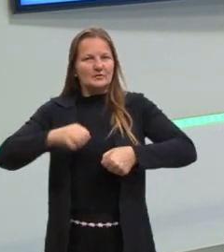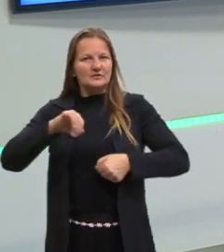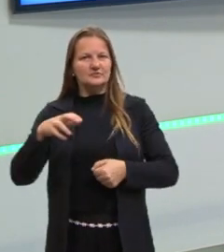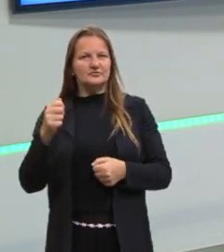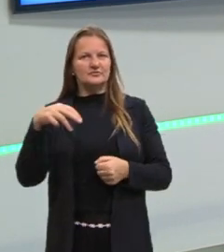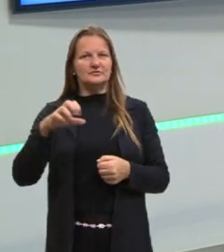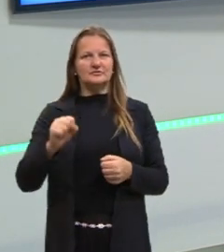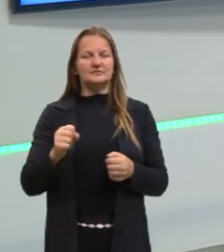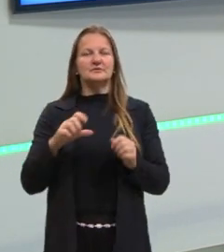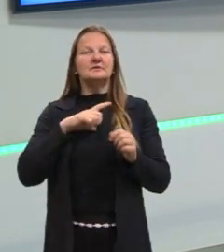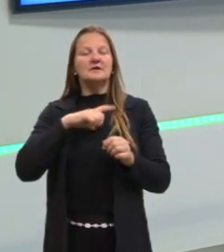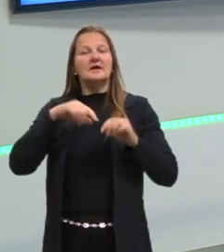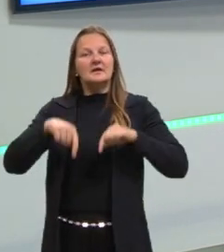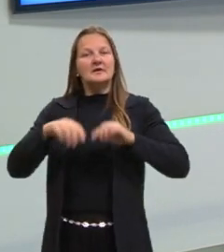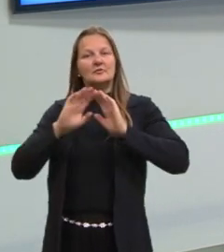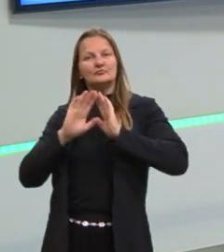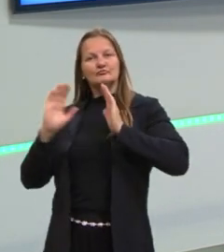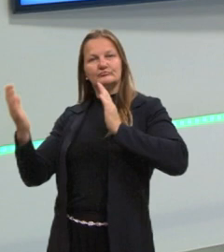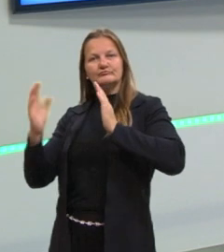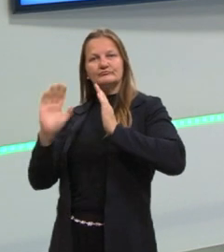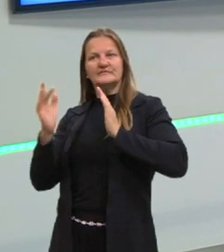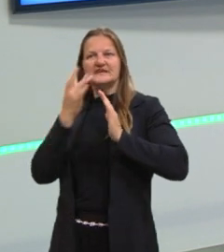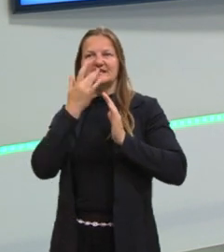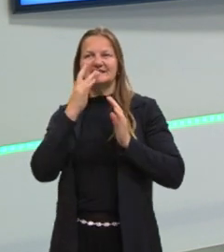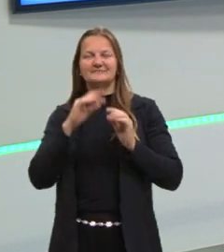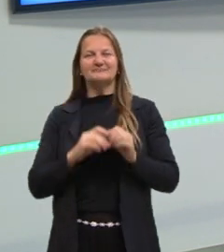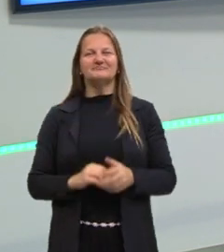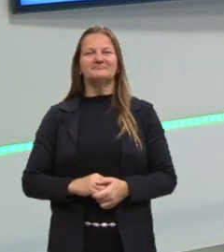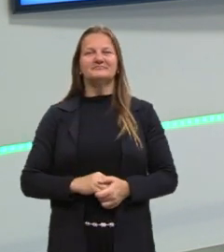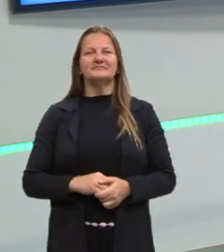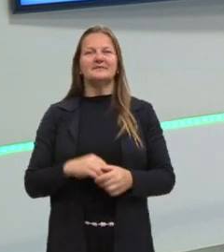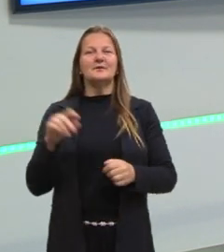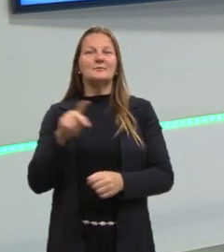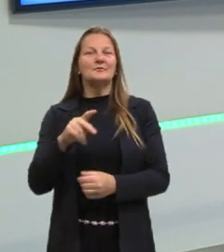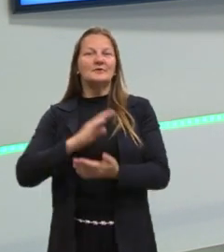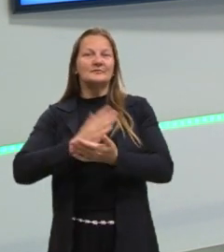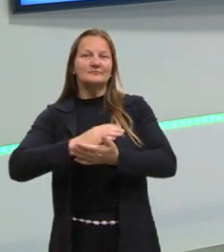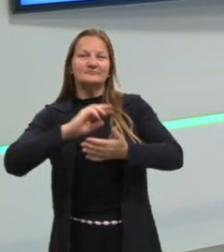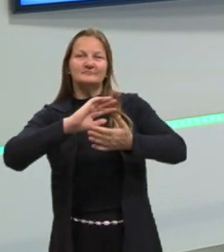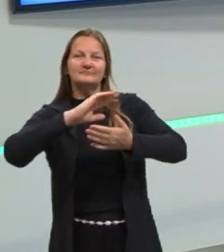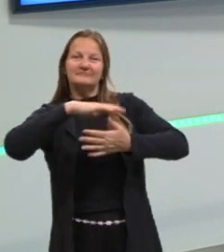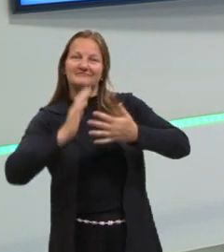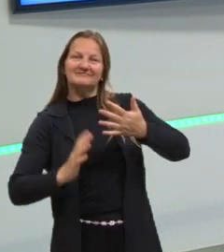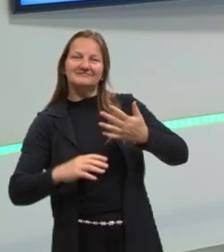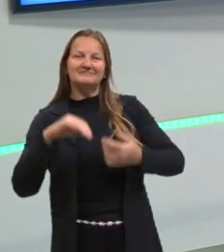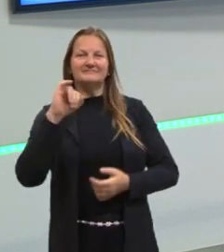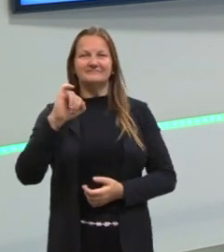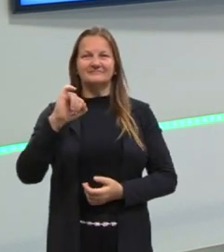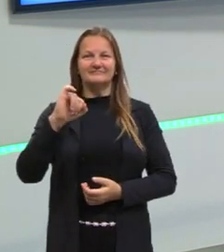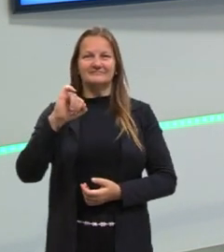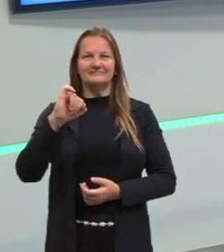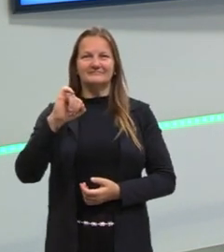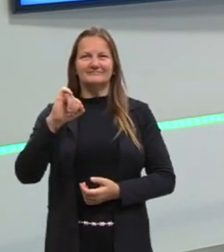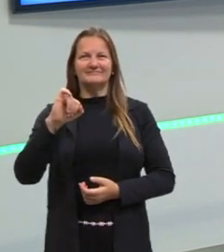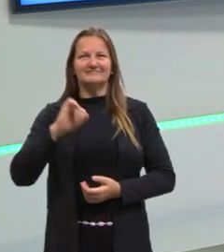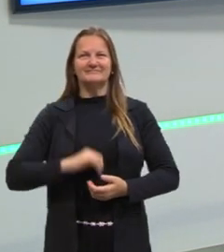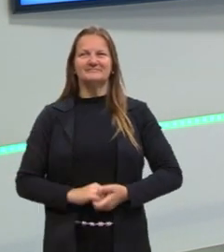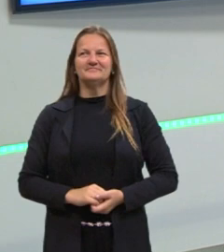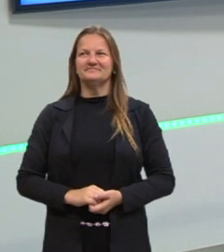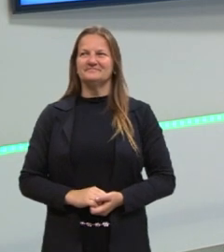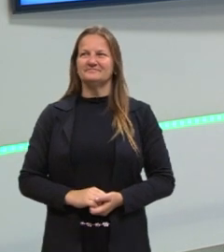Aqui no estúdio nós temos um painel branco, longo e a professora, intérprete de Libras, professora Lucimeia.